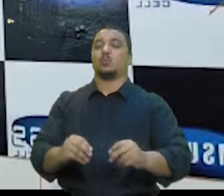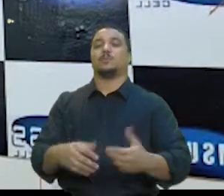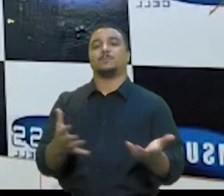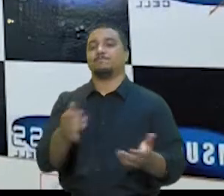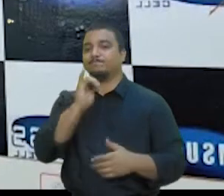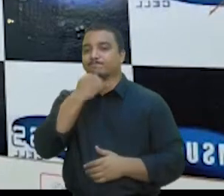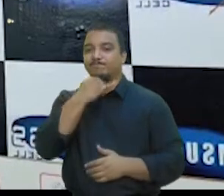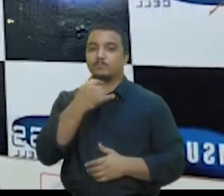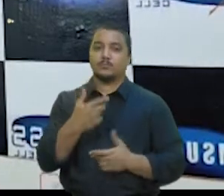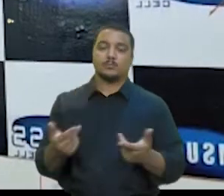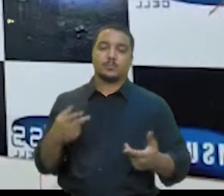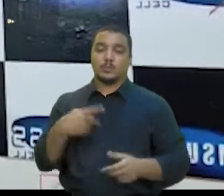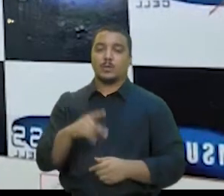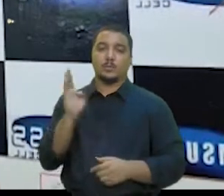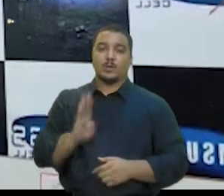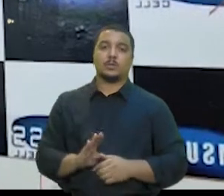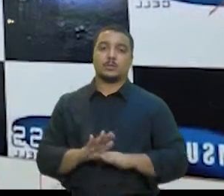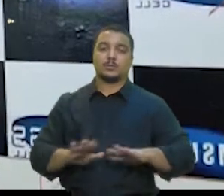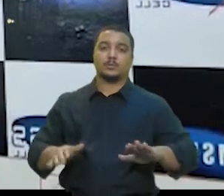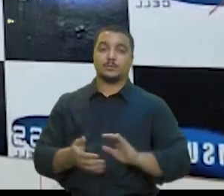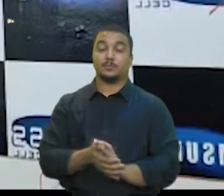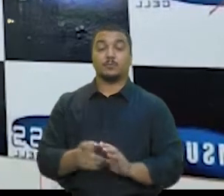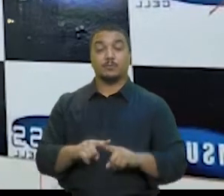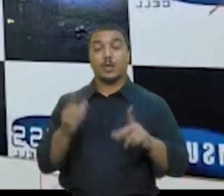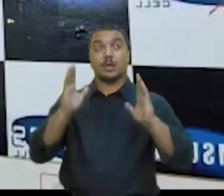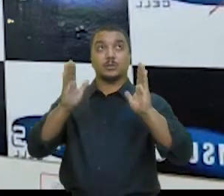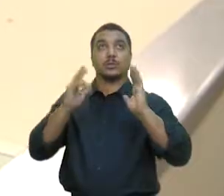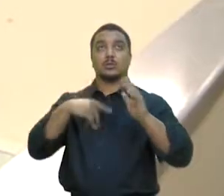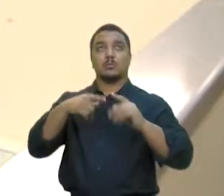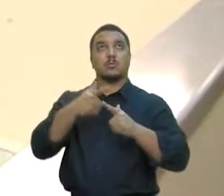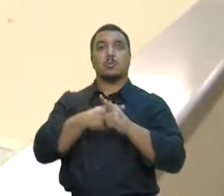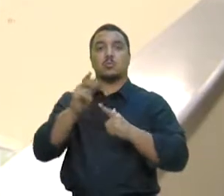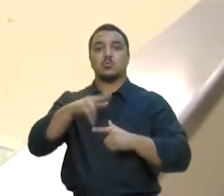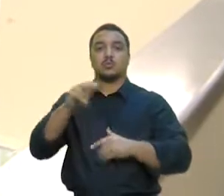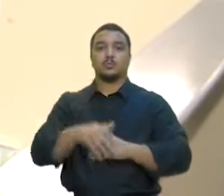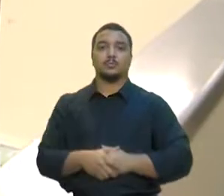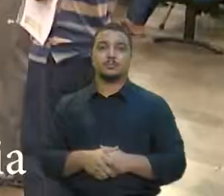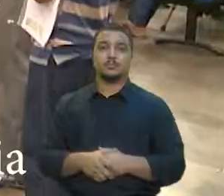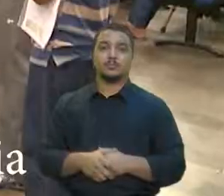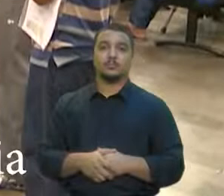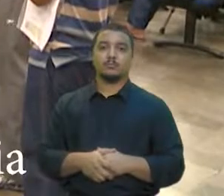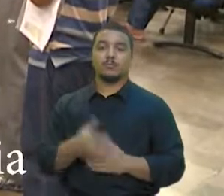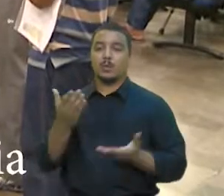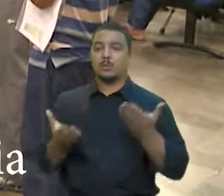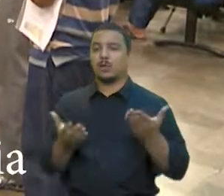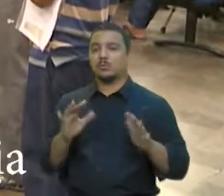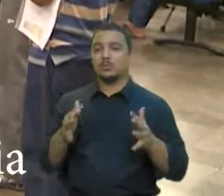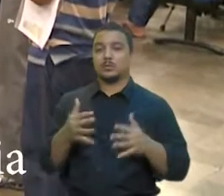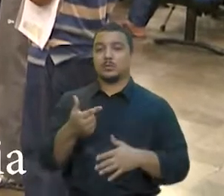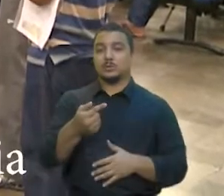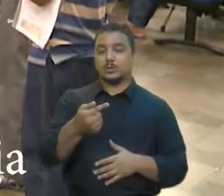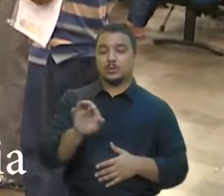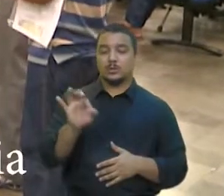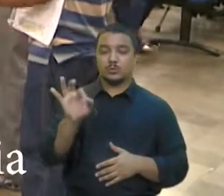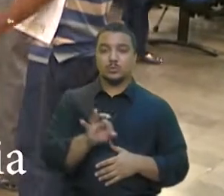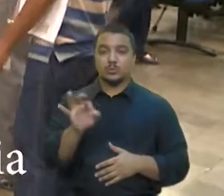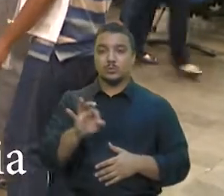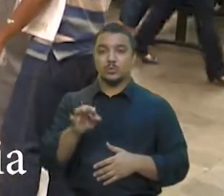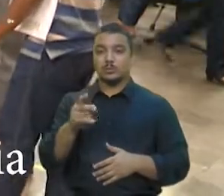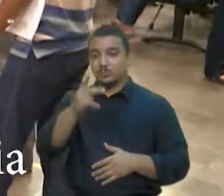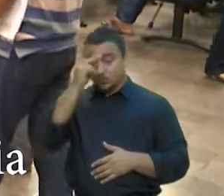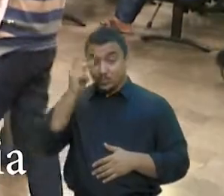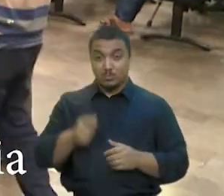brasileiro. Mas é assim mesmo. Mas graças a Deus, nunca tive problema com isso, não. No último balanço, pouco mais de 70% dos contribuintes